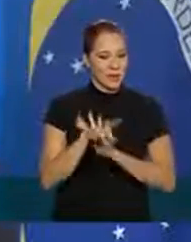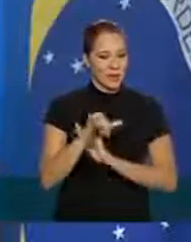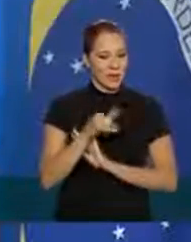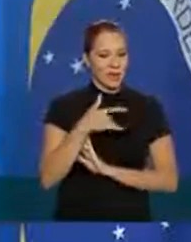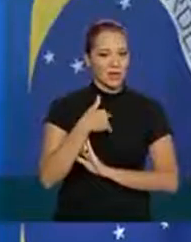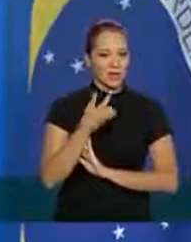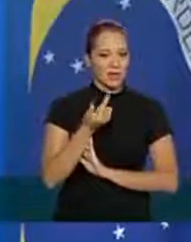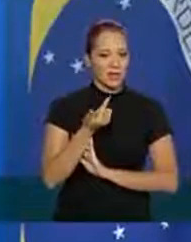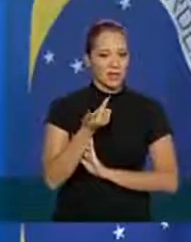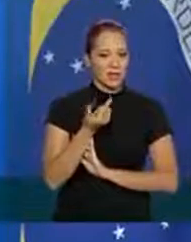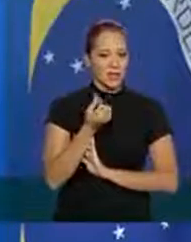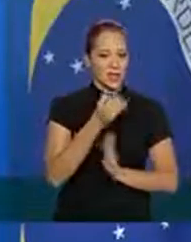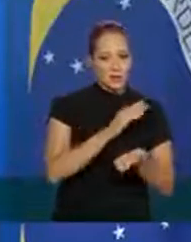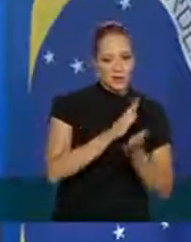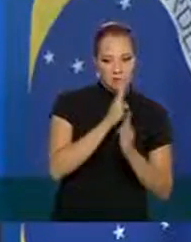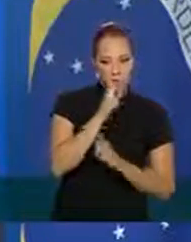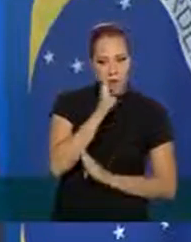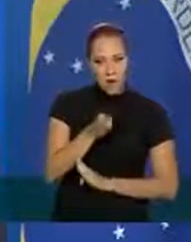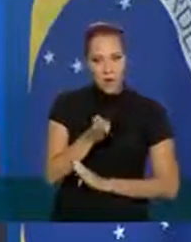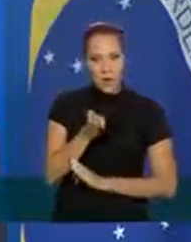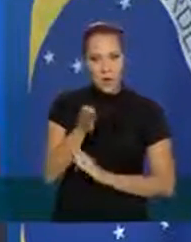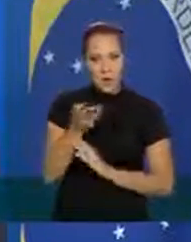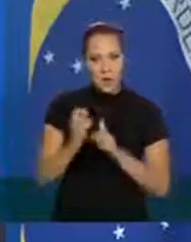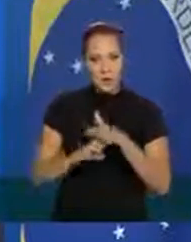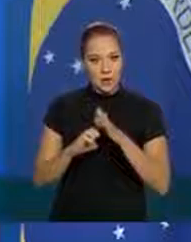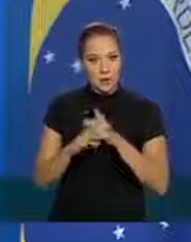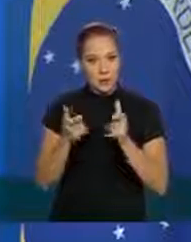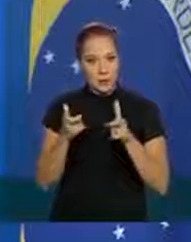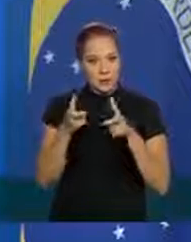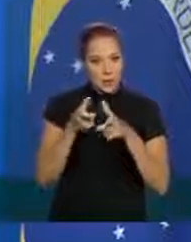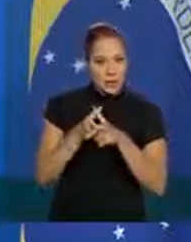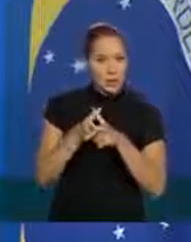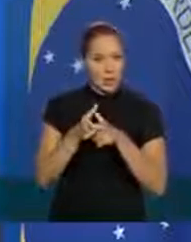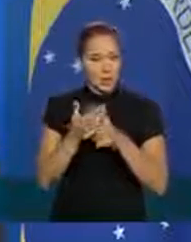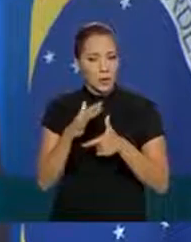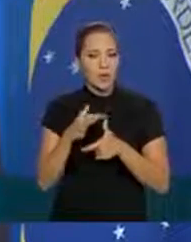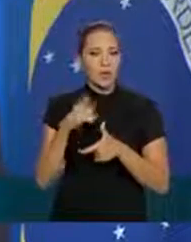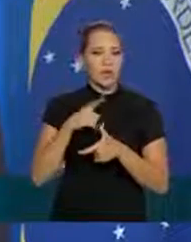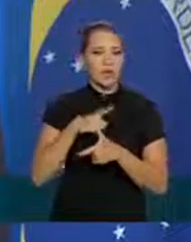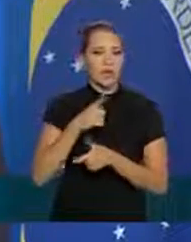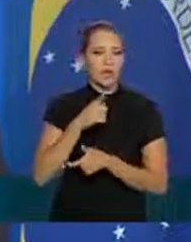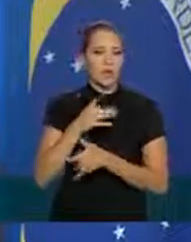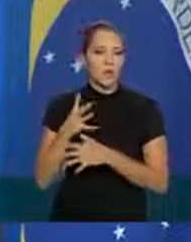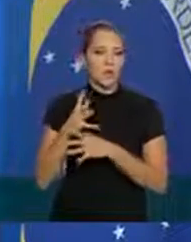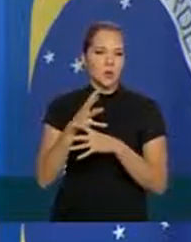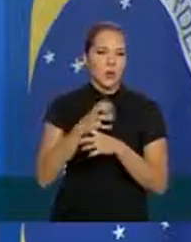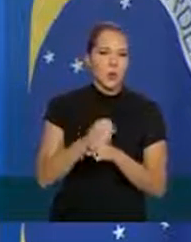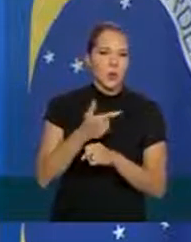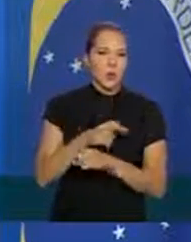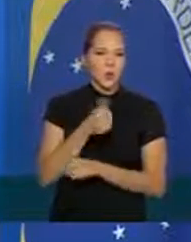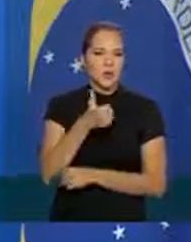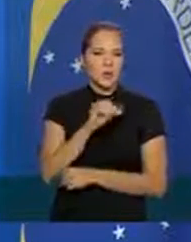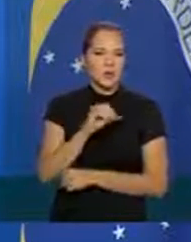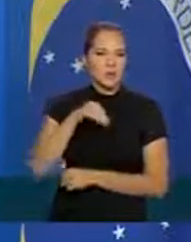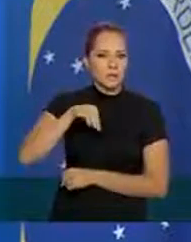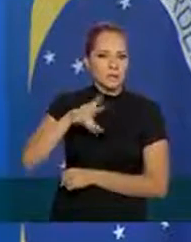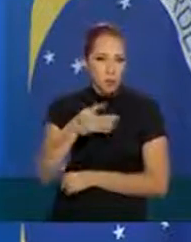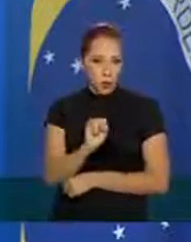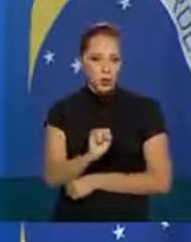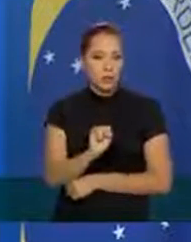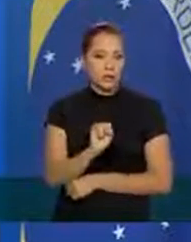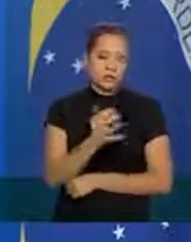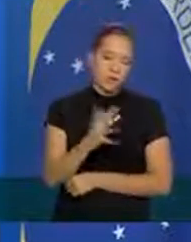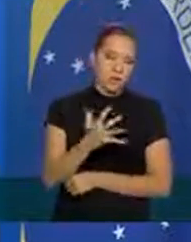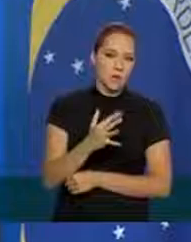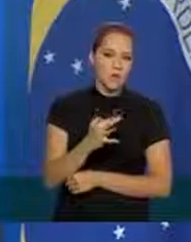endereçando as pequenas e médias empresas ou seja empresas que têm o faturamento entre 360 mil e 10 milhões eu mencionei